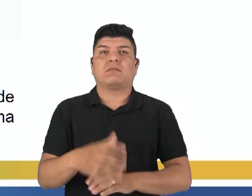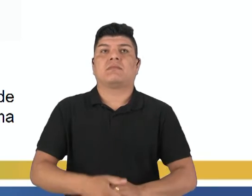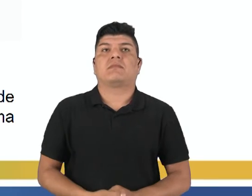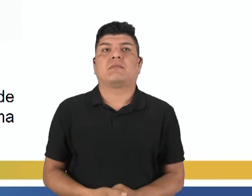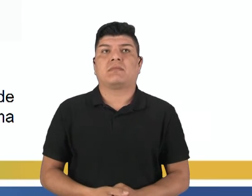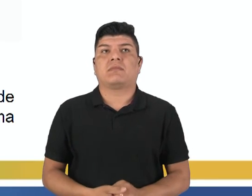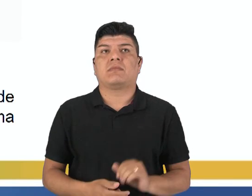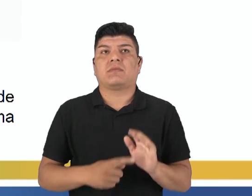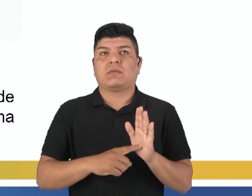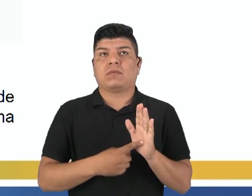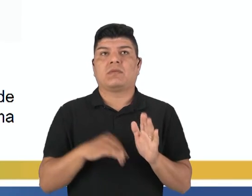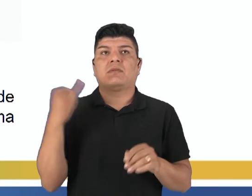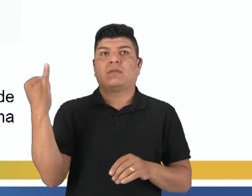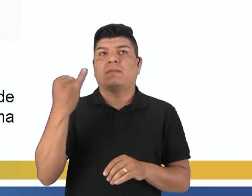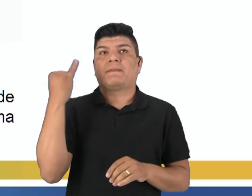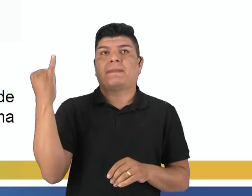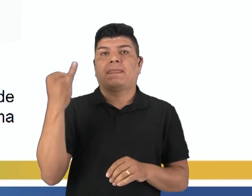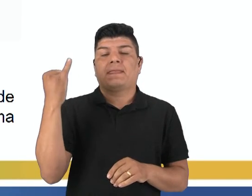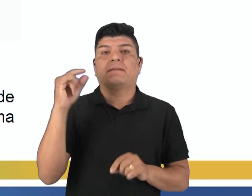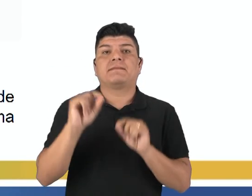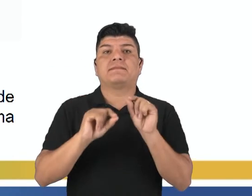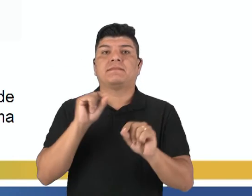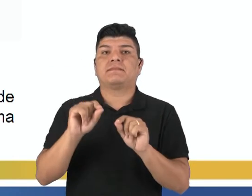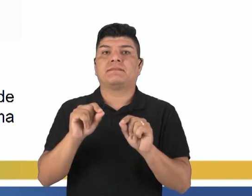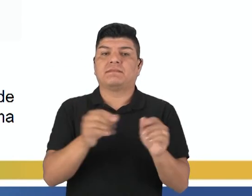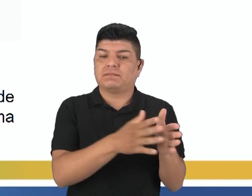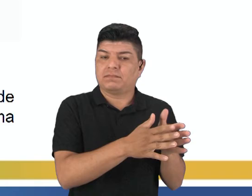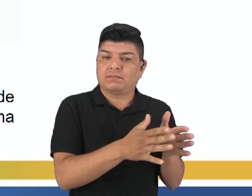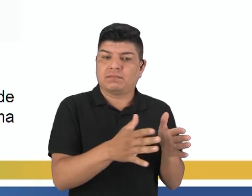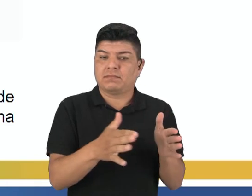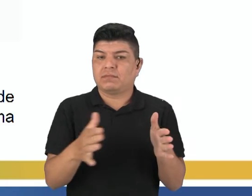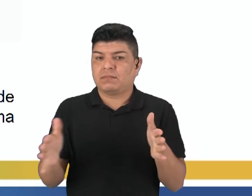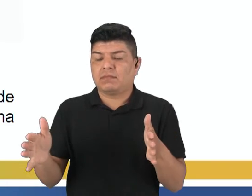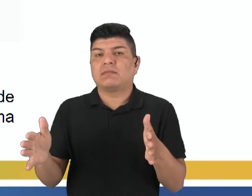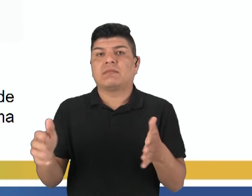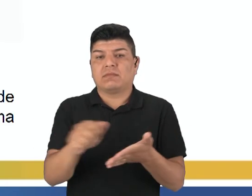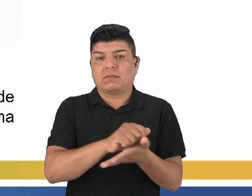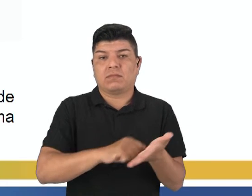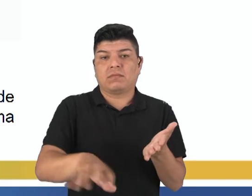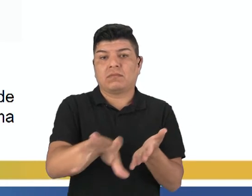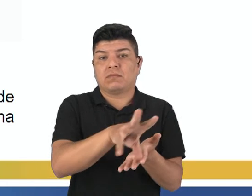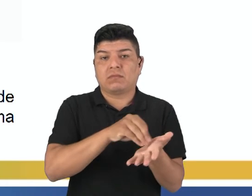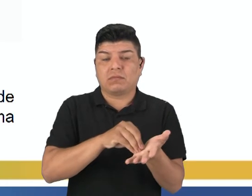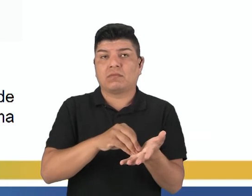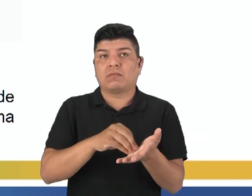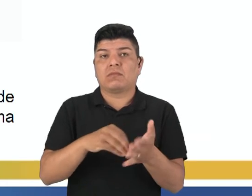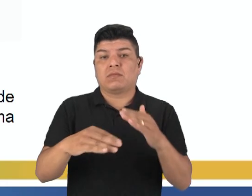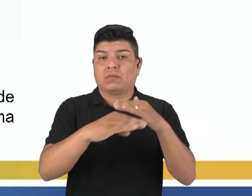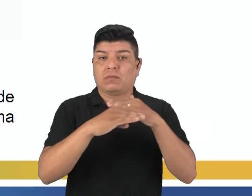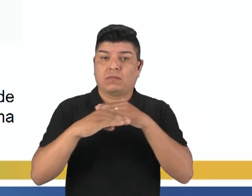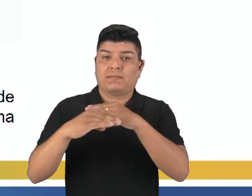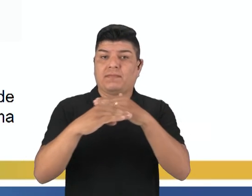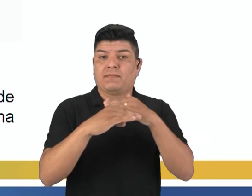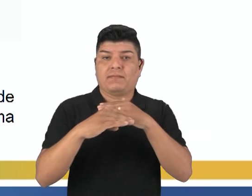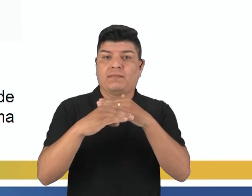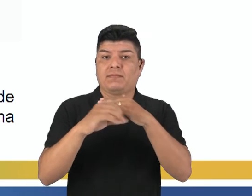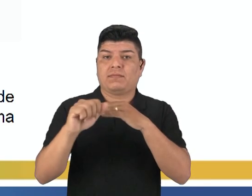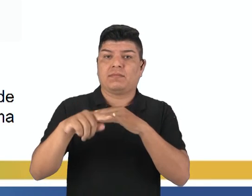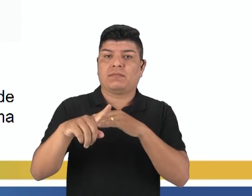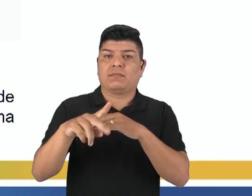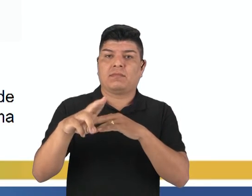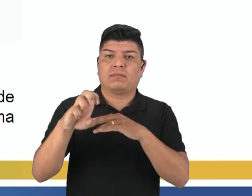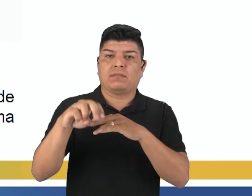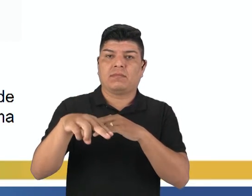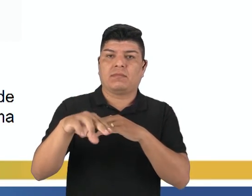Um ponto interessante a ser destacado é que durante esse processo de transcrição, quem se emparelha com a adenina da